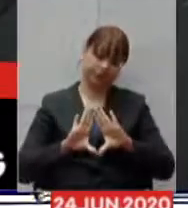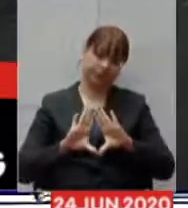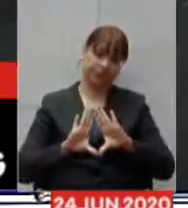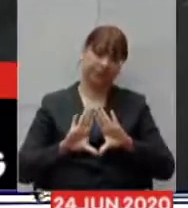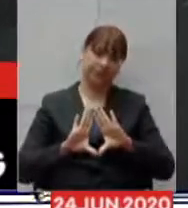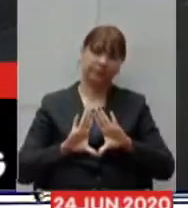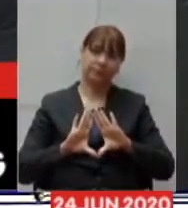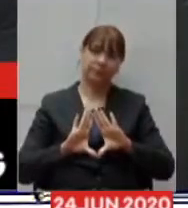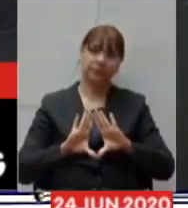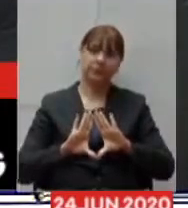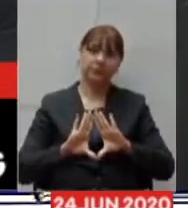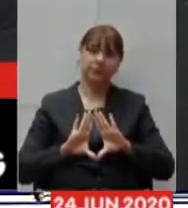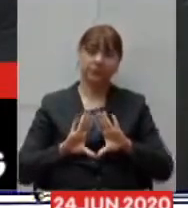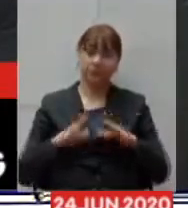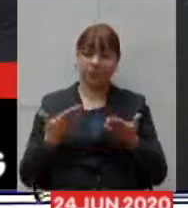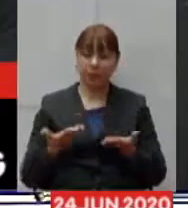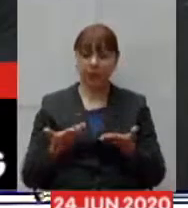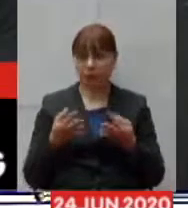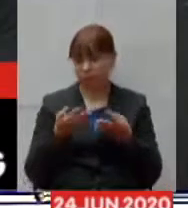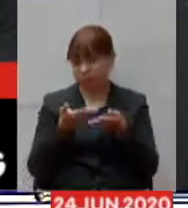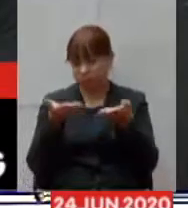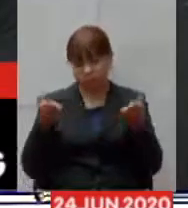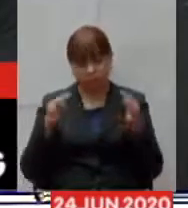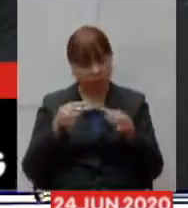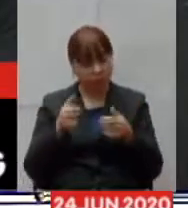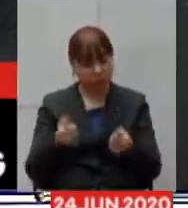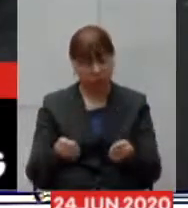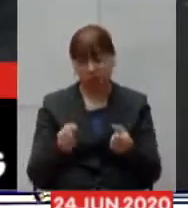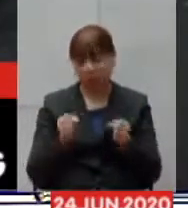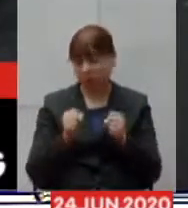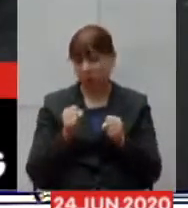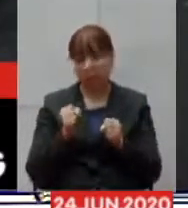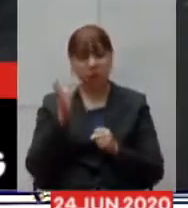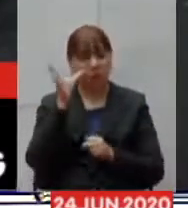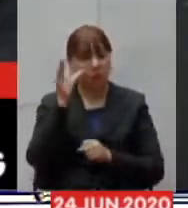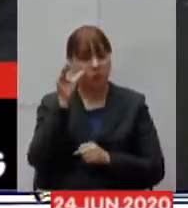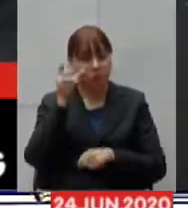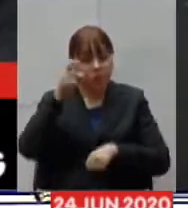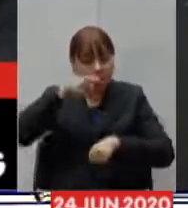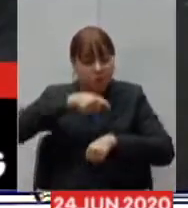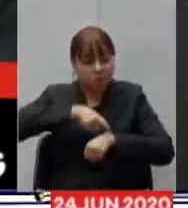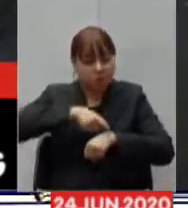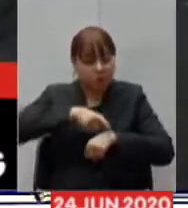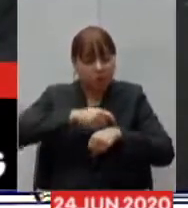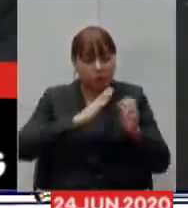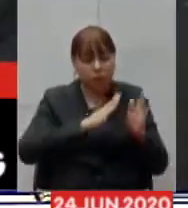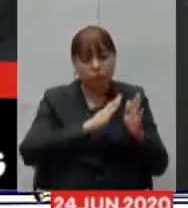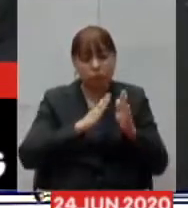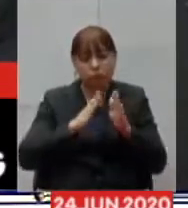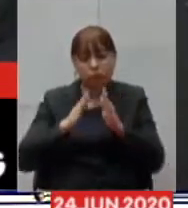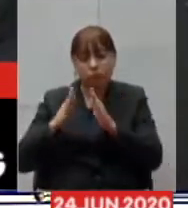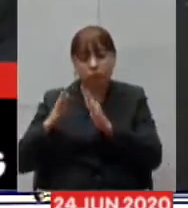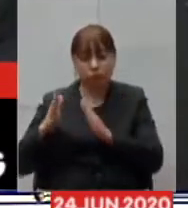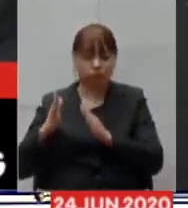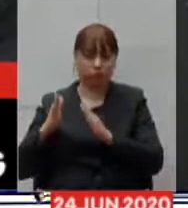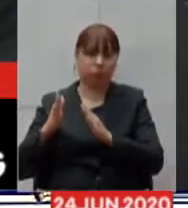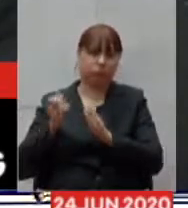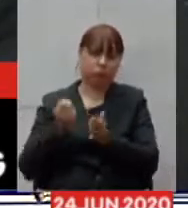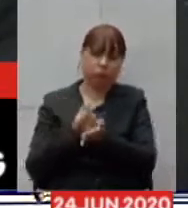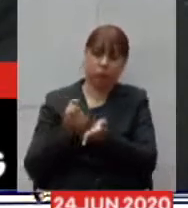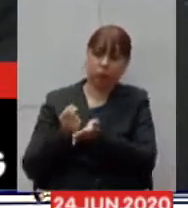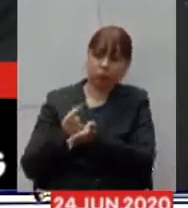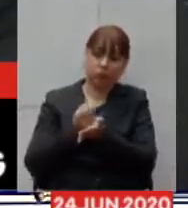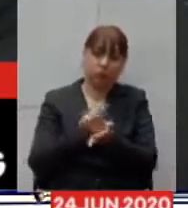eles podem acompanhar em tempo real o andamento de qualquer processo de compra